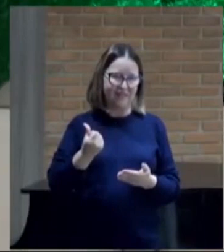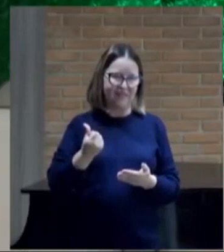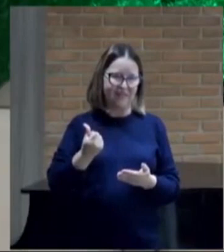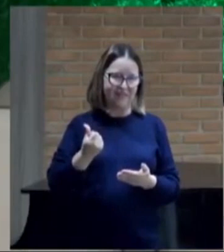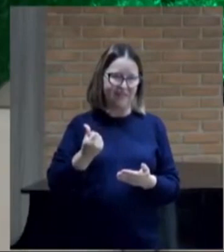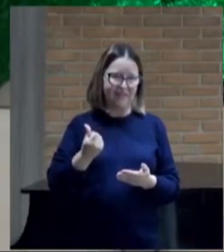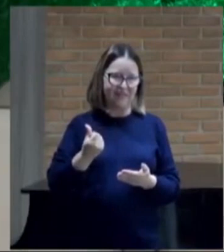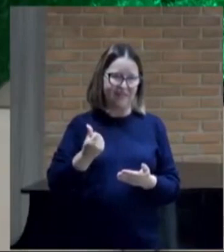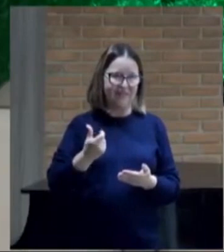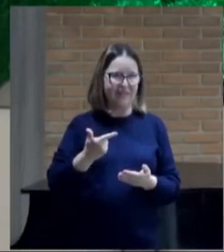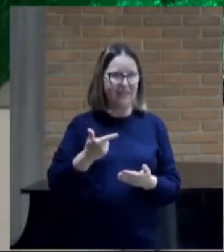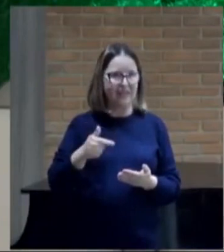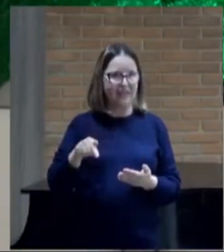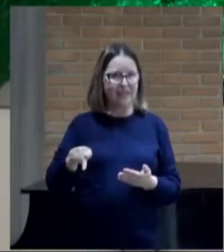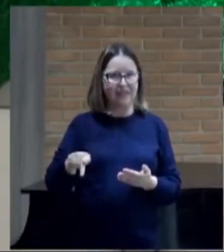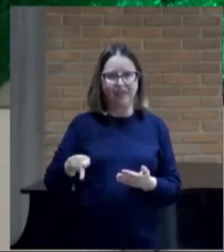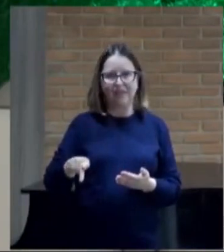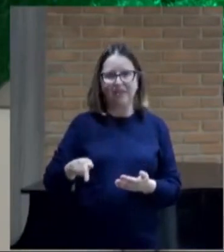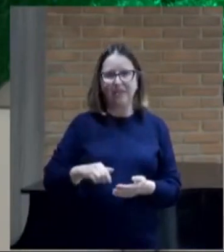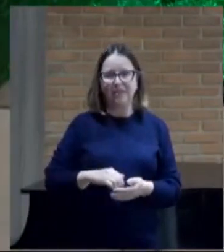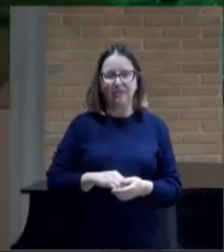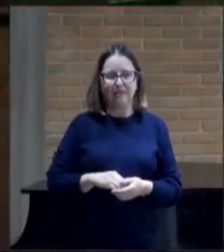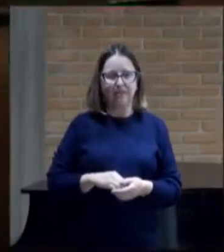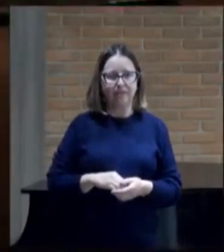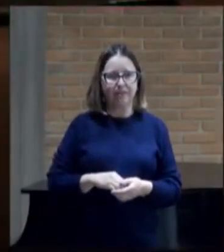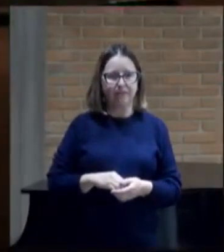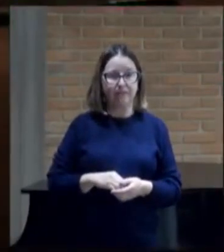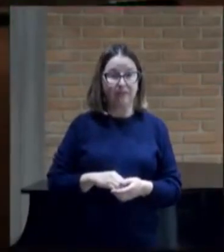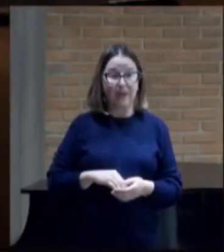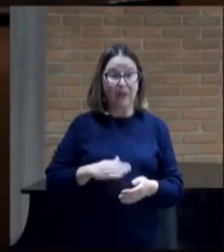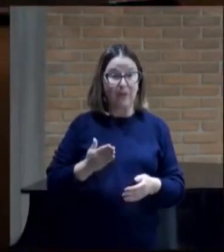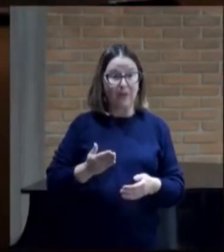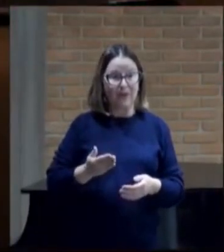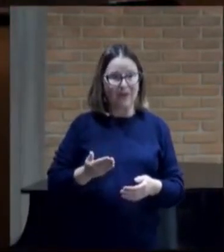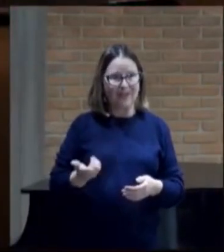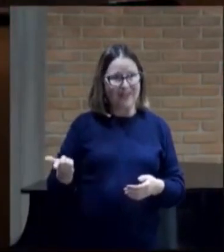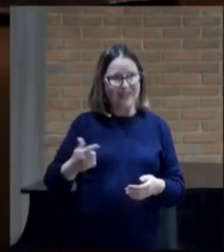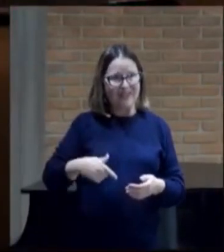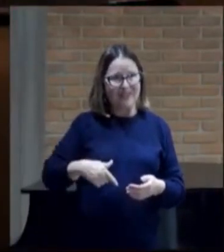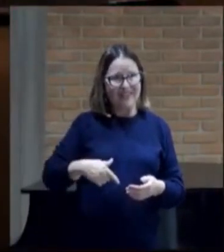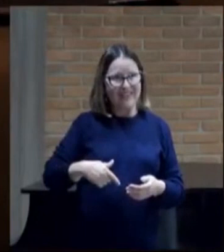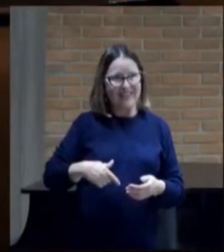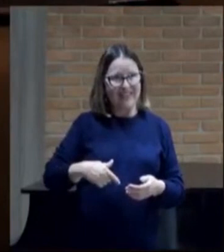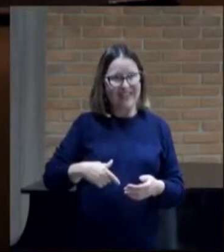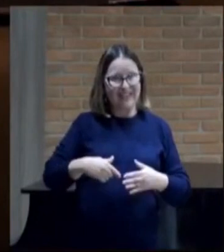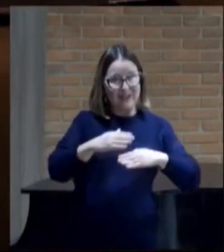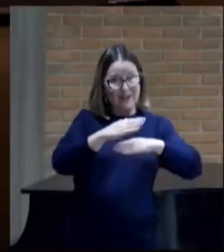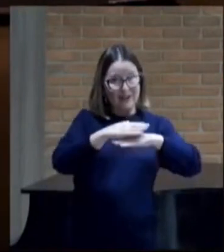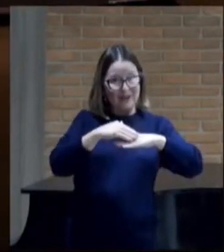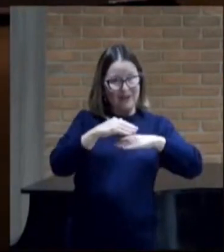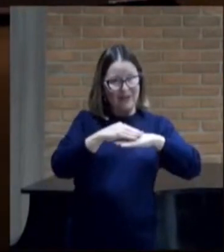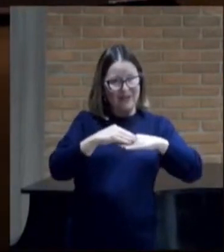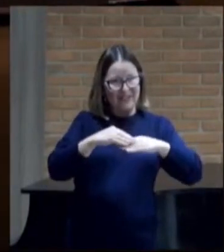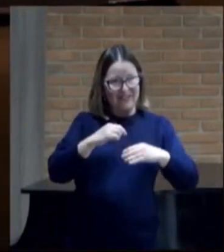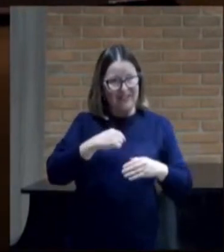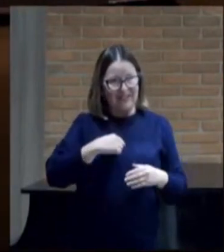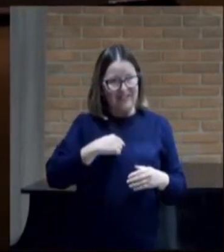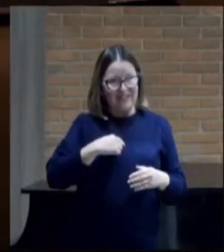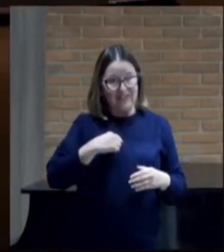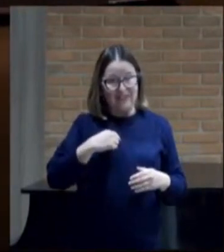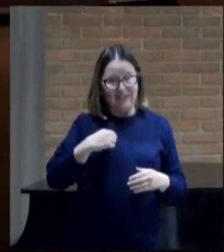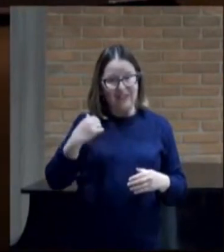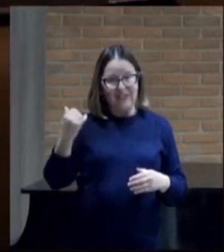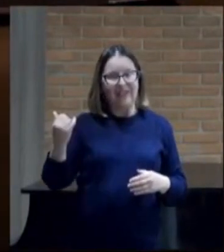27. Quando, porém, vier o Consolador, que eu enviarei a